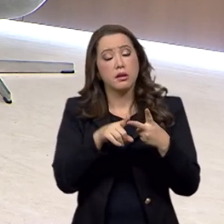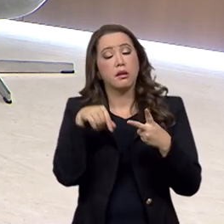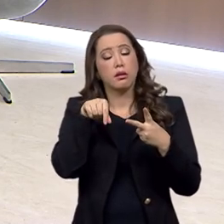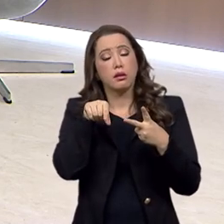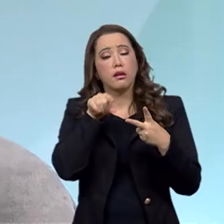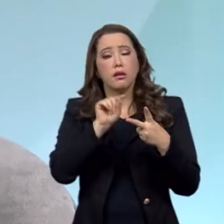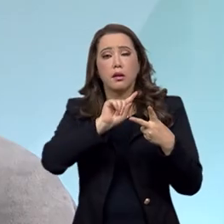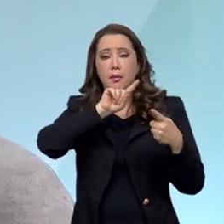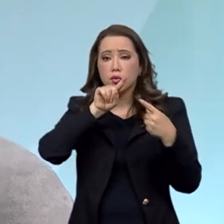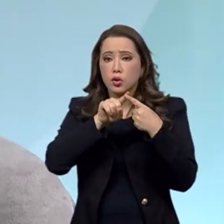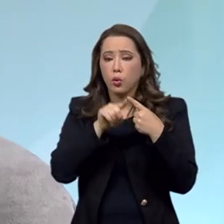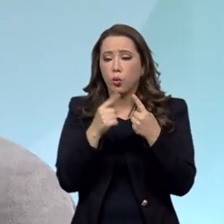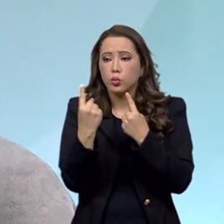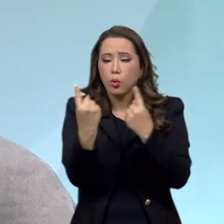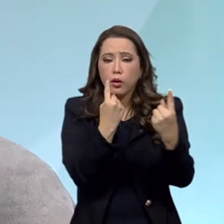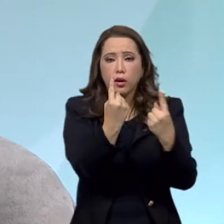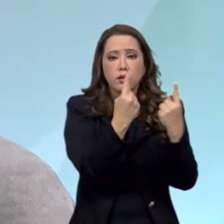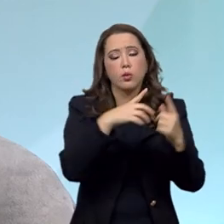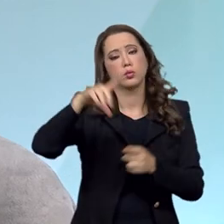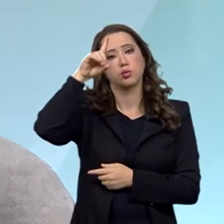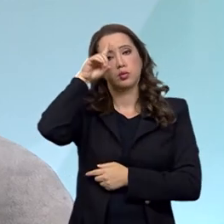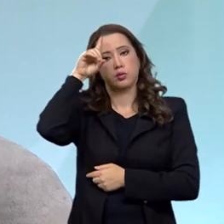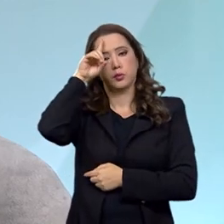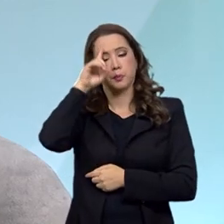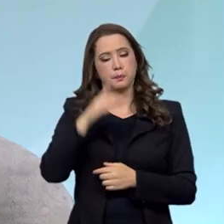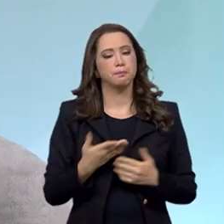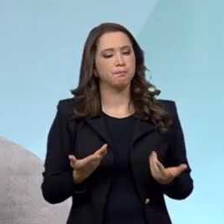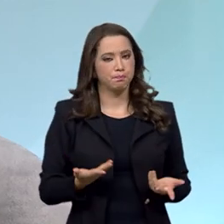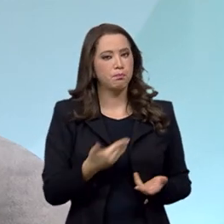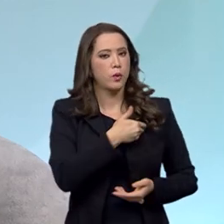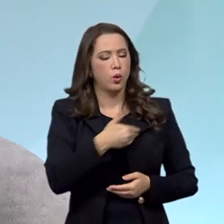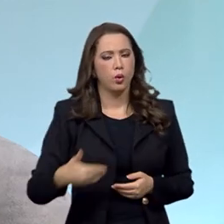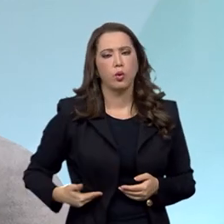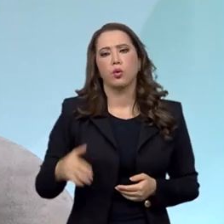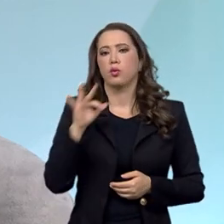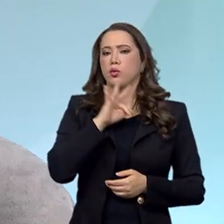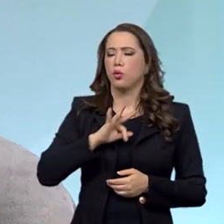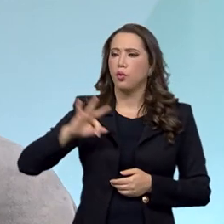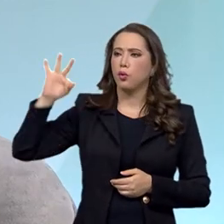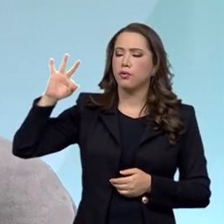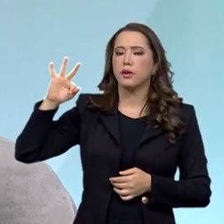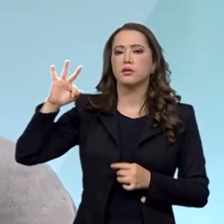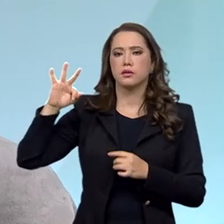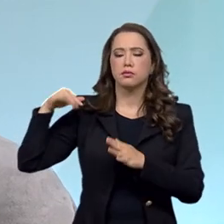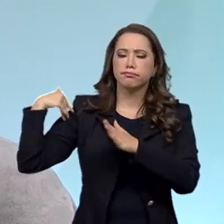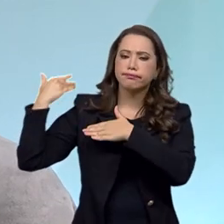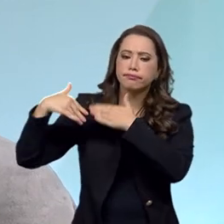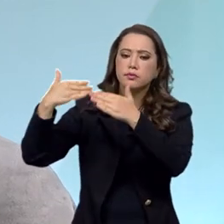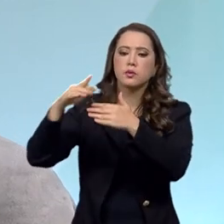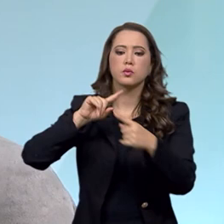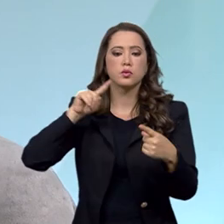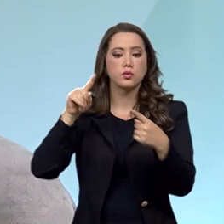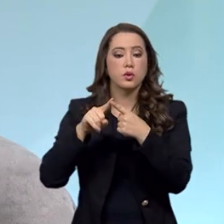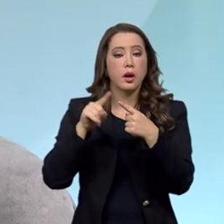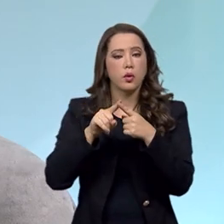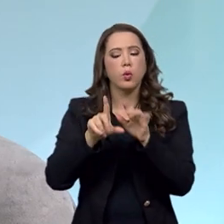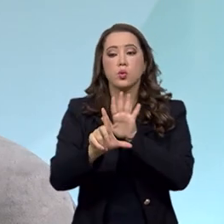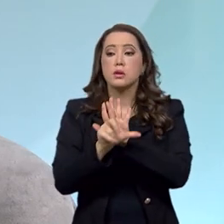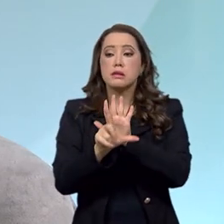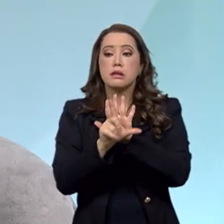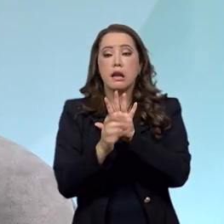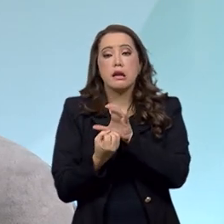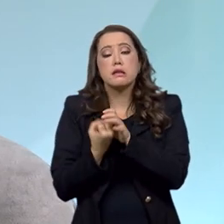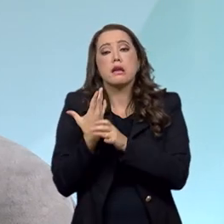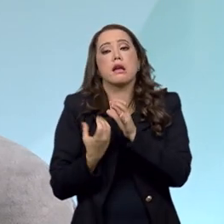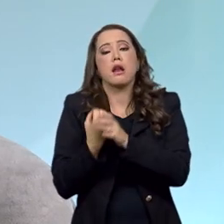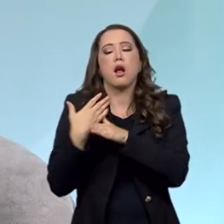seu dia a dia. O governo federal vem trabalhando a partir dos marcos regulatórios que foram criados